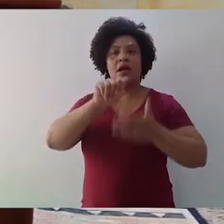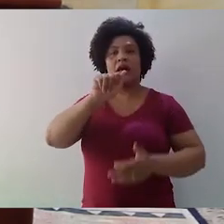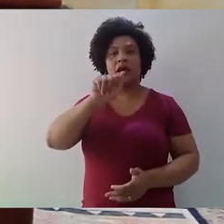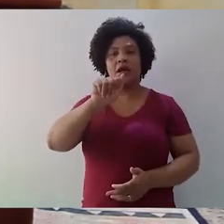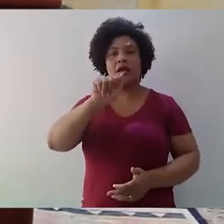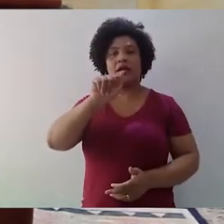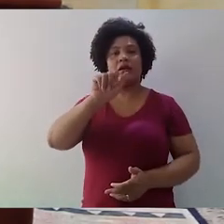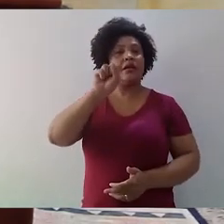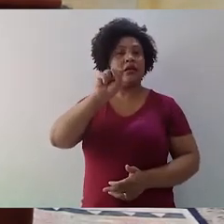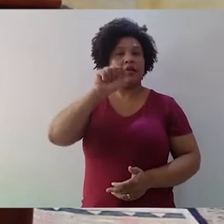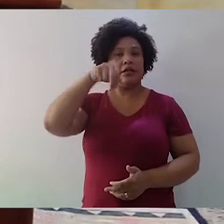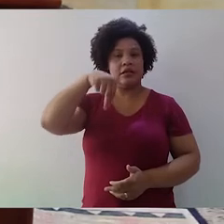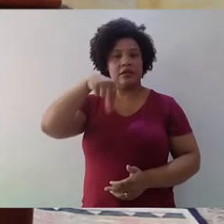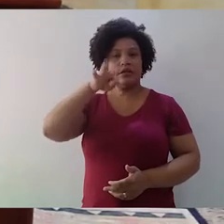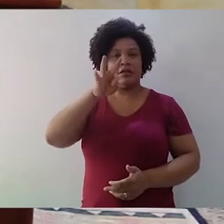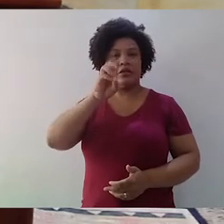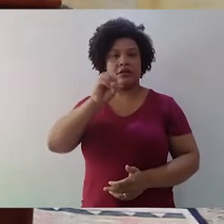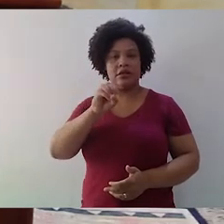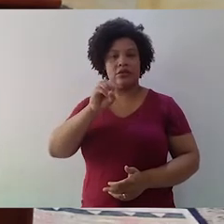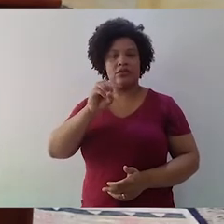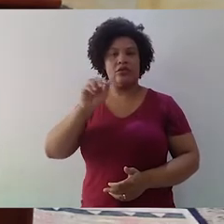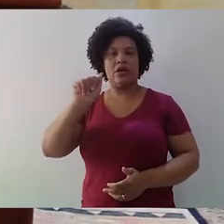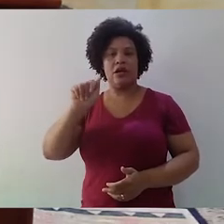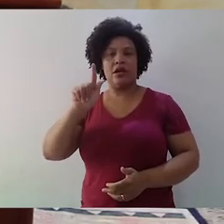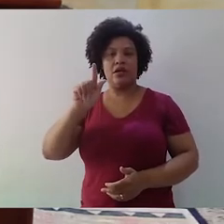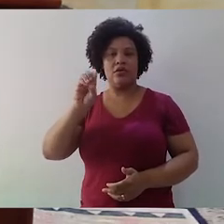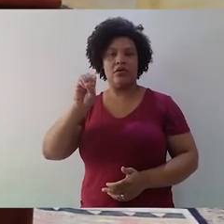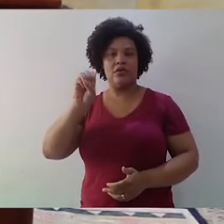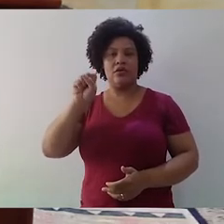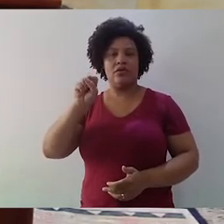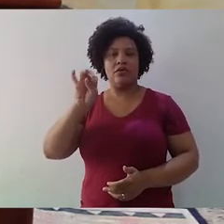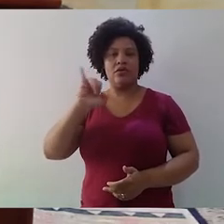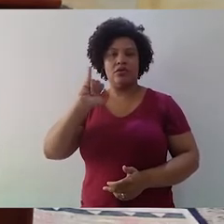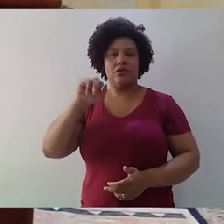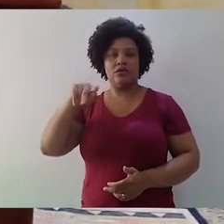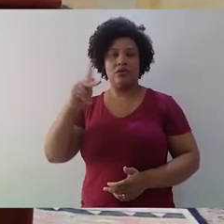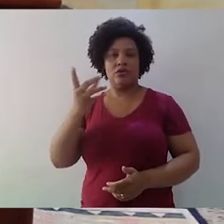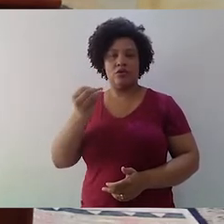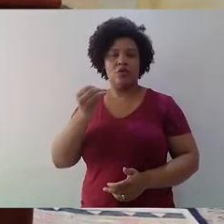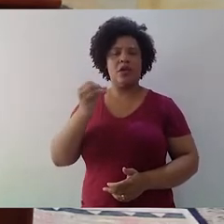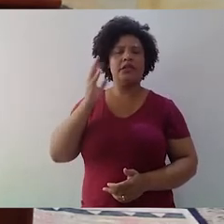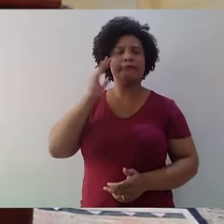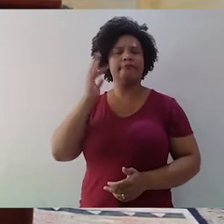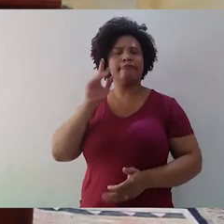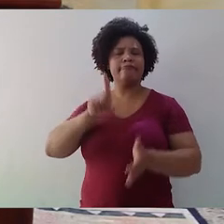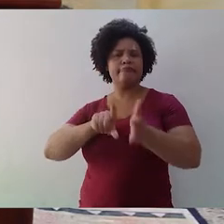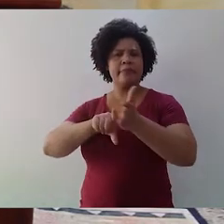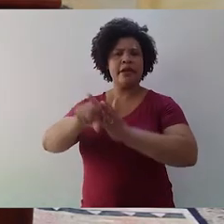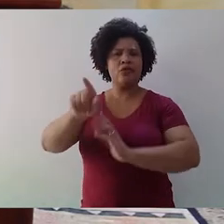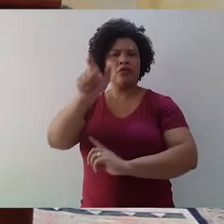o mestre, ele lança uma pergunta para o Adeodato. Para que